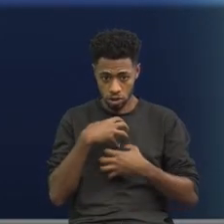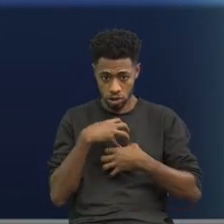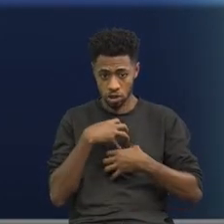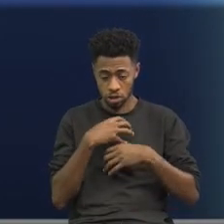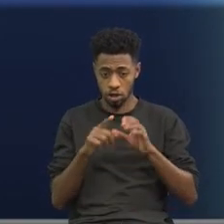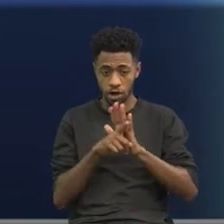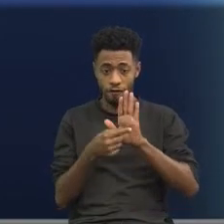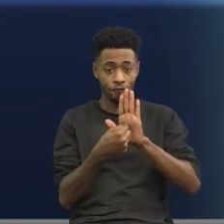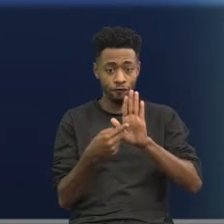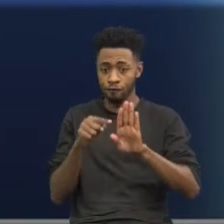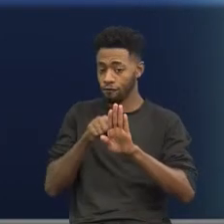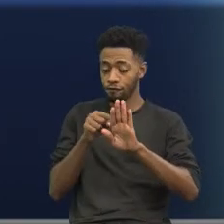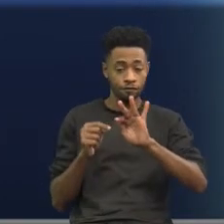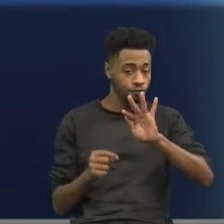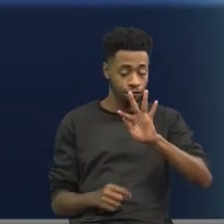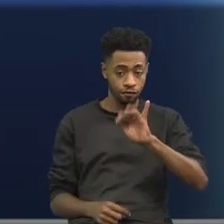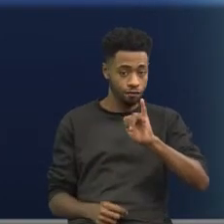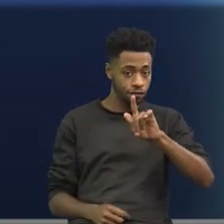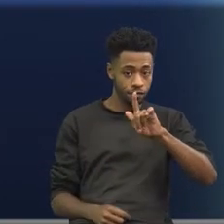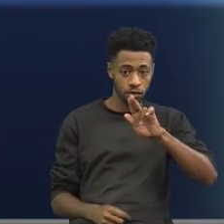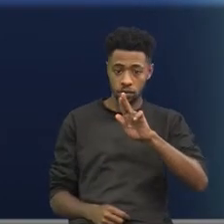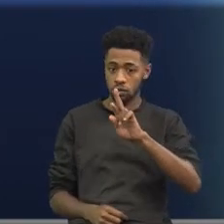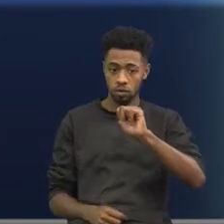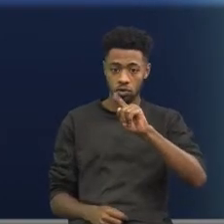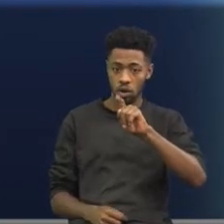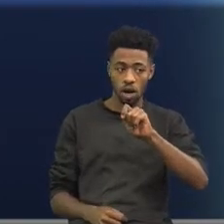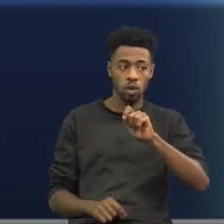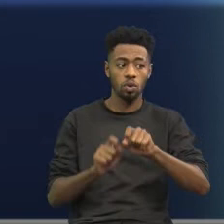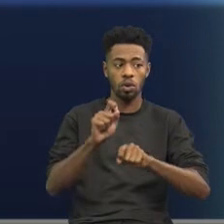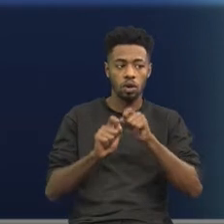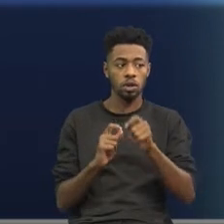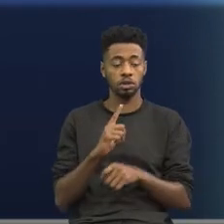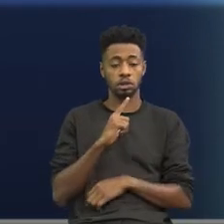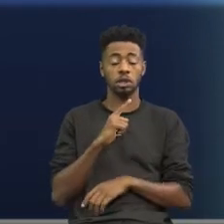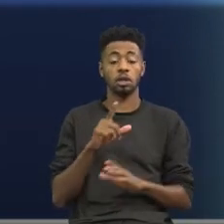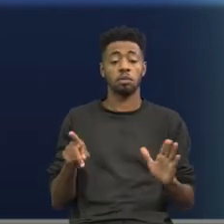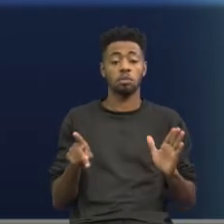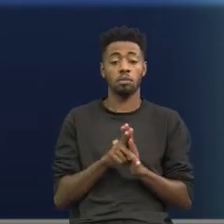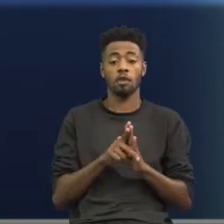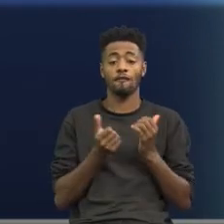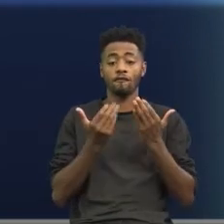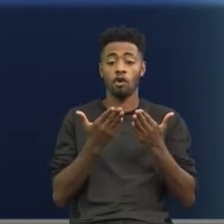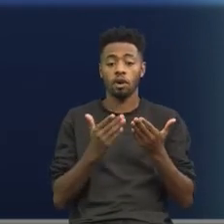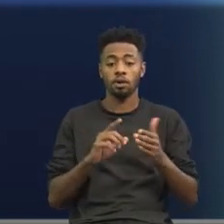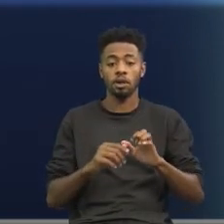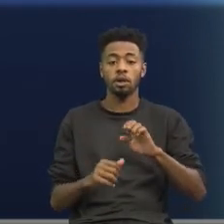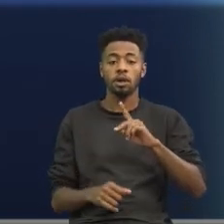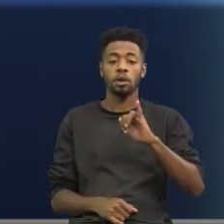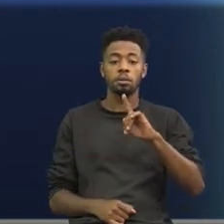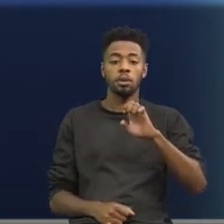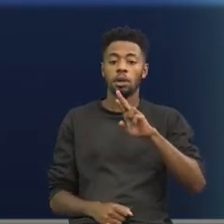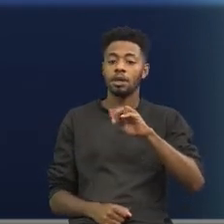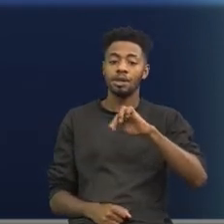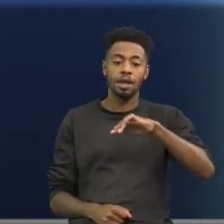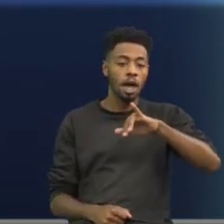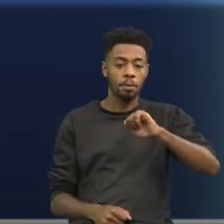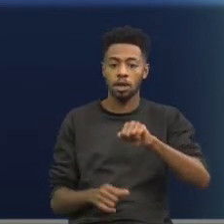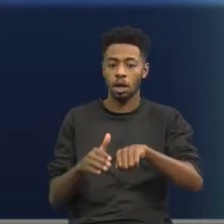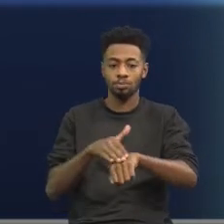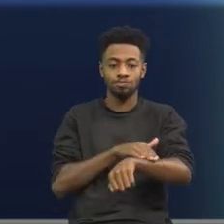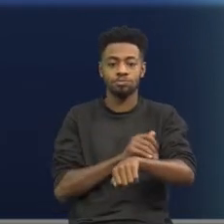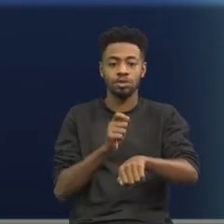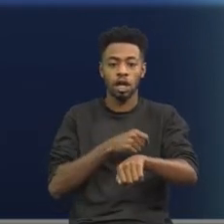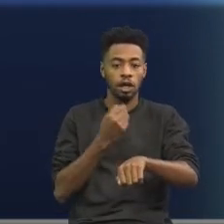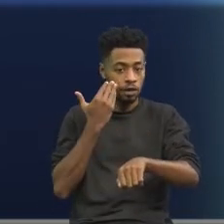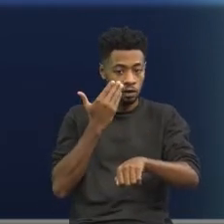figurado do termo sublinhado em detém-se na parte exterior epidérmica do indivíduo, podendo